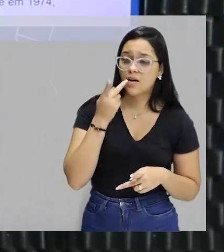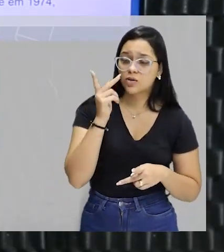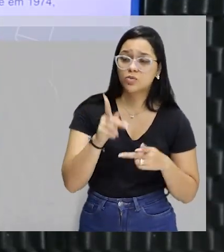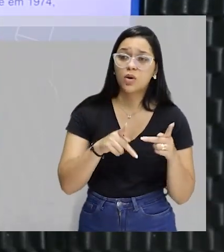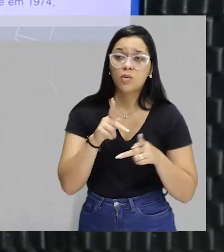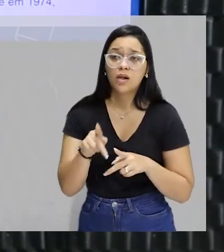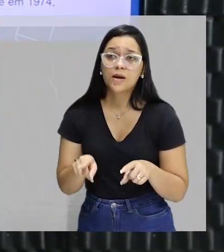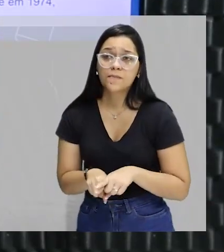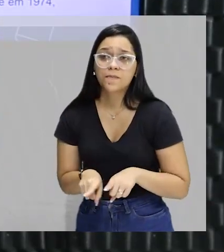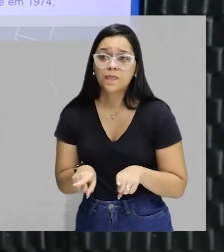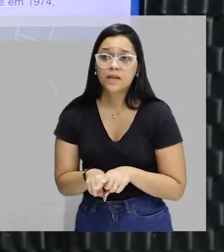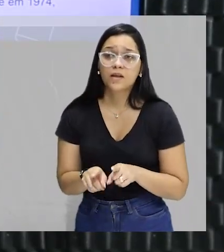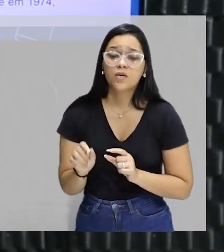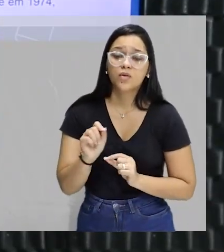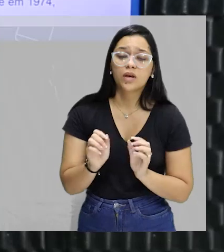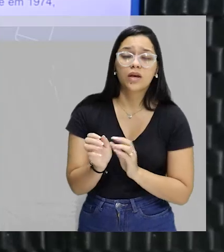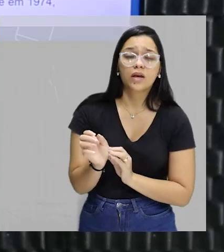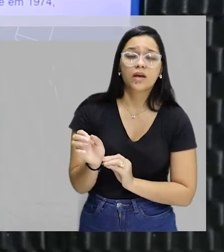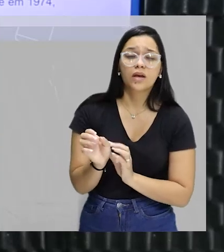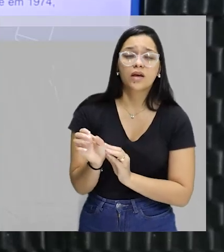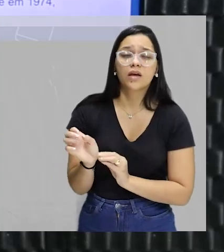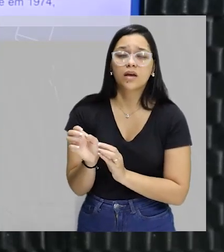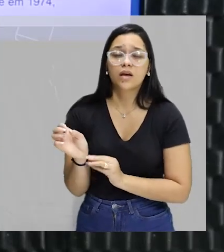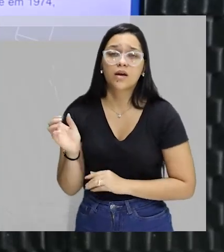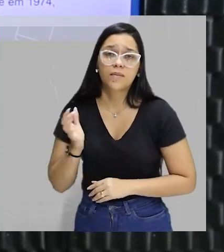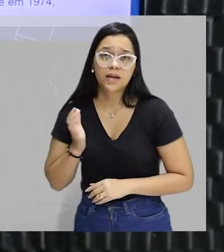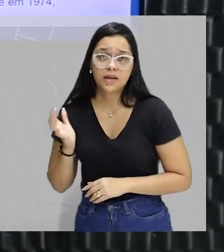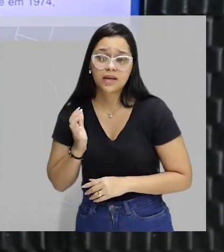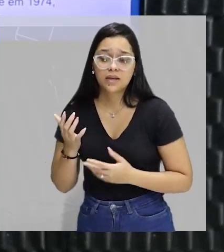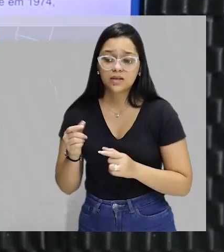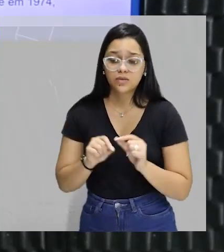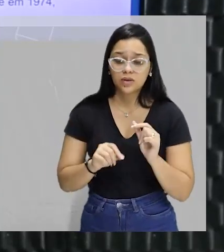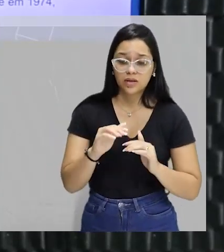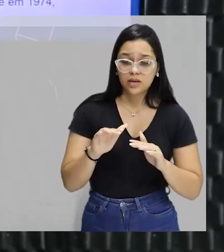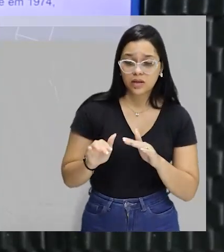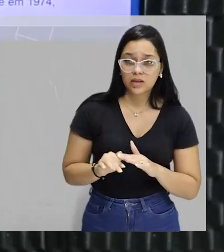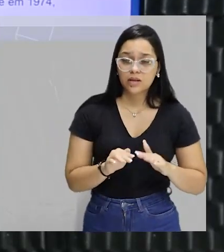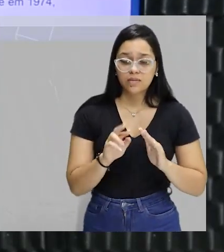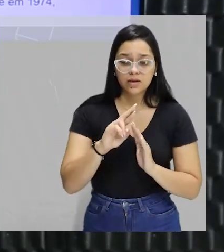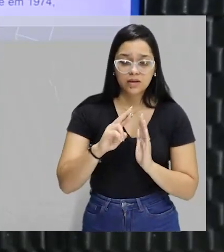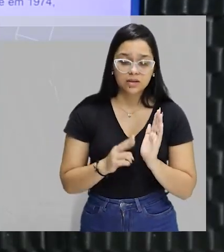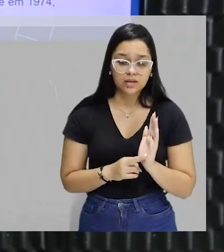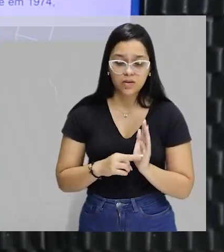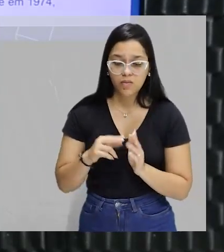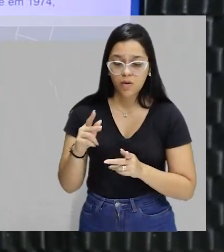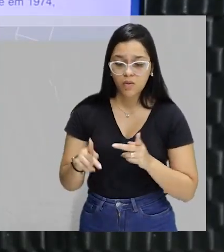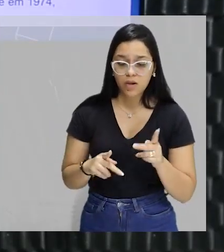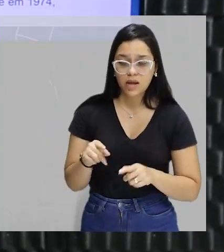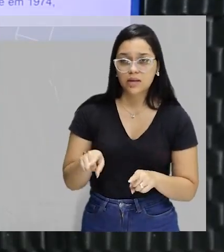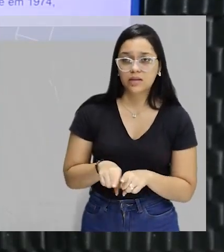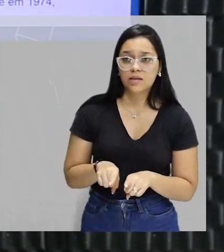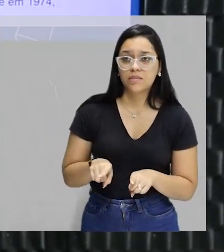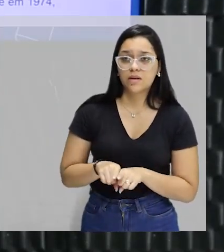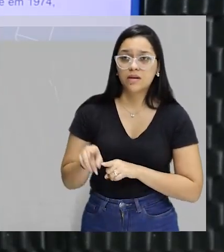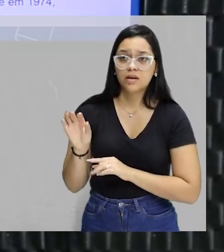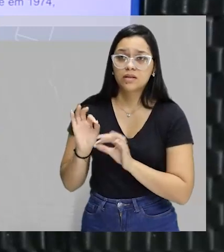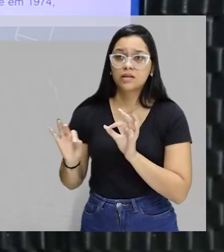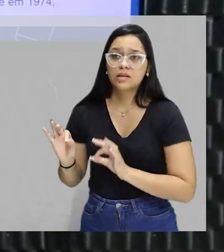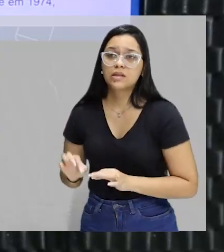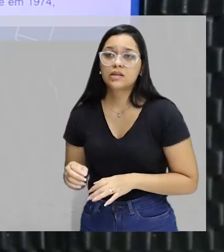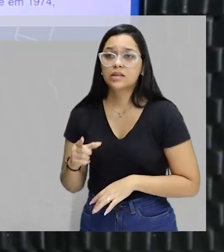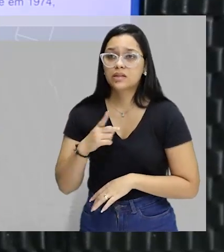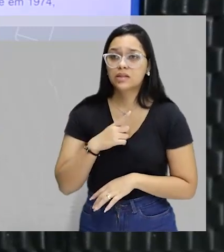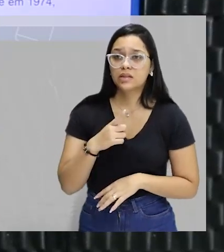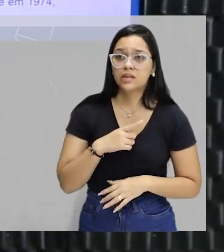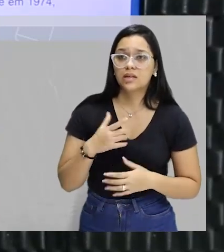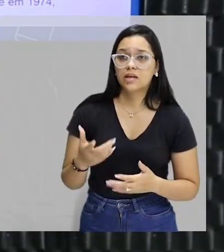popular, e ao mesmo tempo de uma riqueza, onde ele equilibra tradição popular e elaboração literária. Ele vai beber, por exemplo,